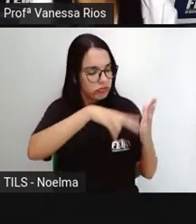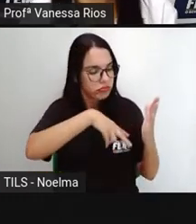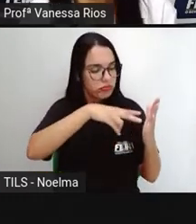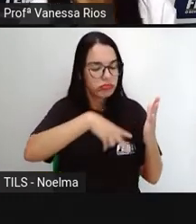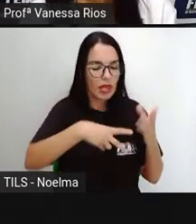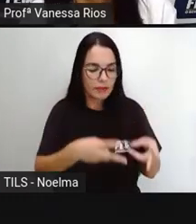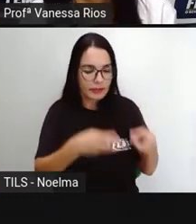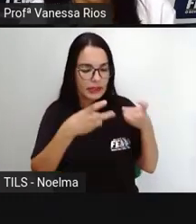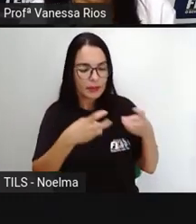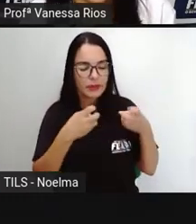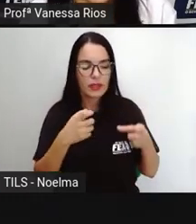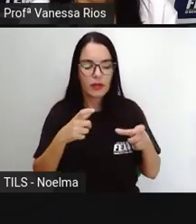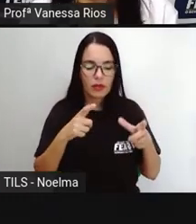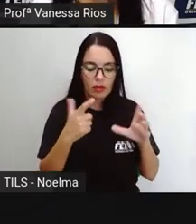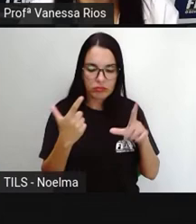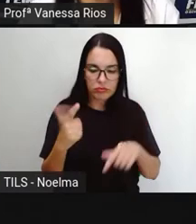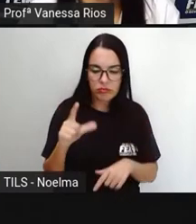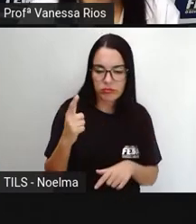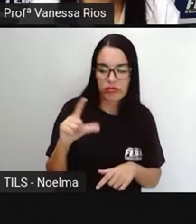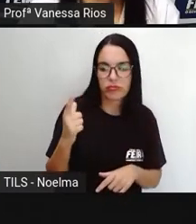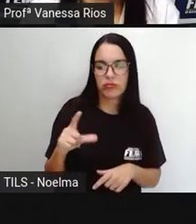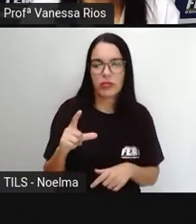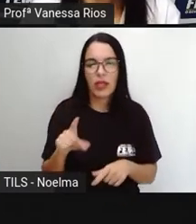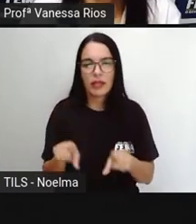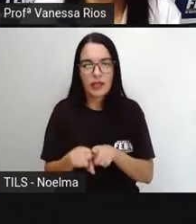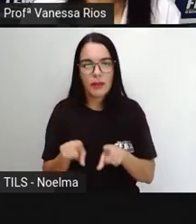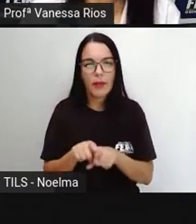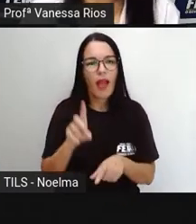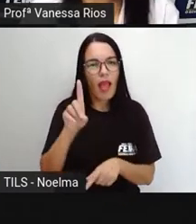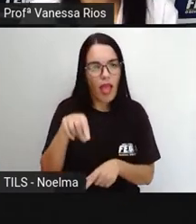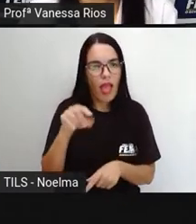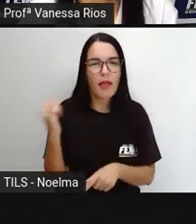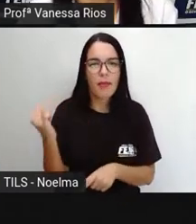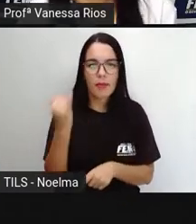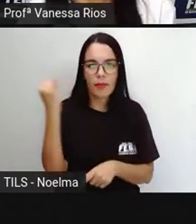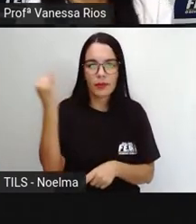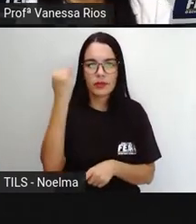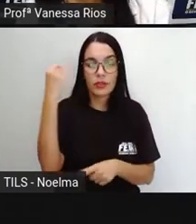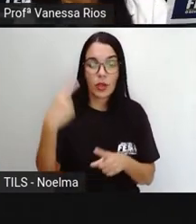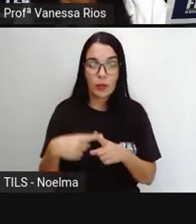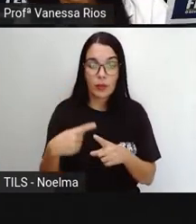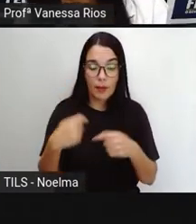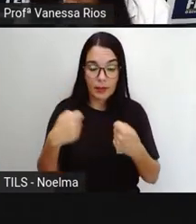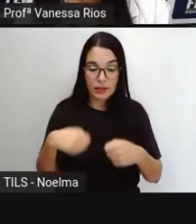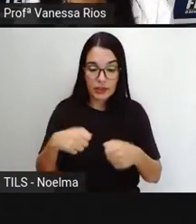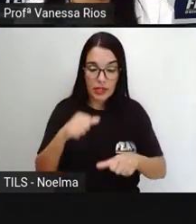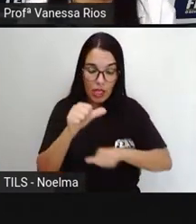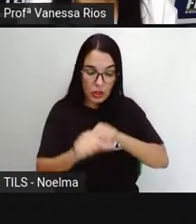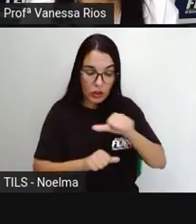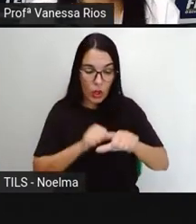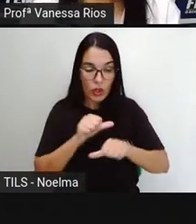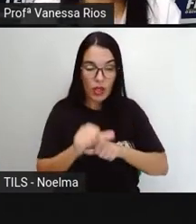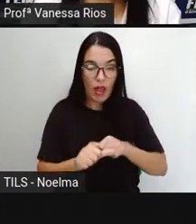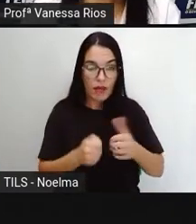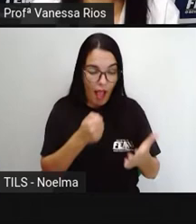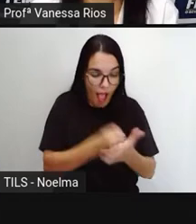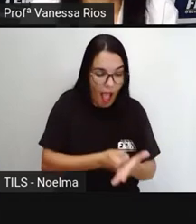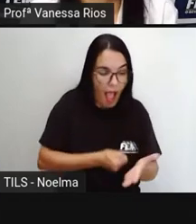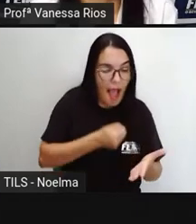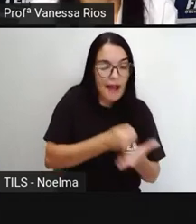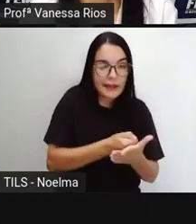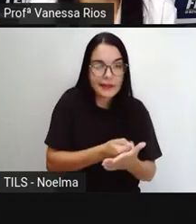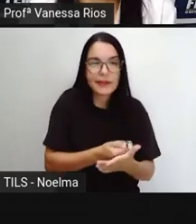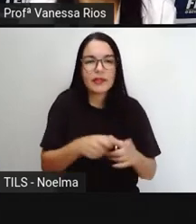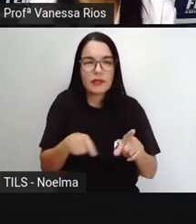desse gênero textual se faz importante para que a gente se torne um leitor ativo, para que a gente compreenda sobre